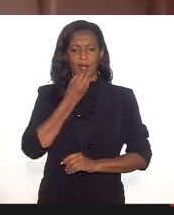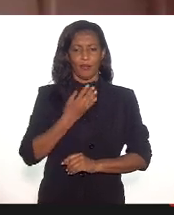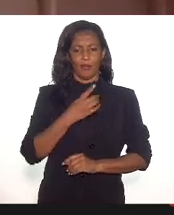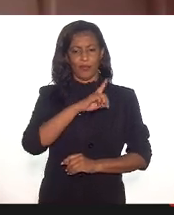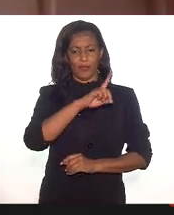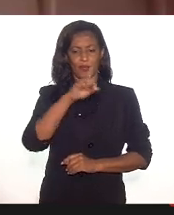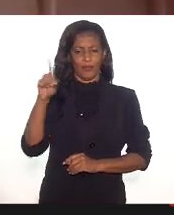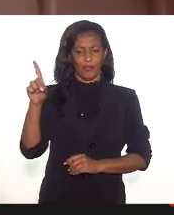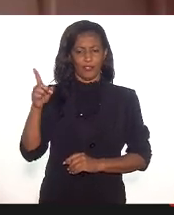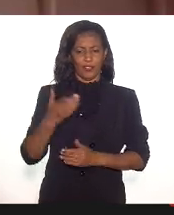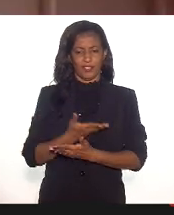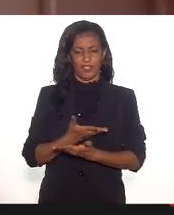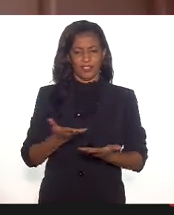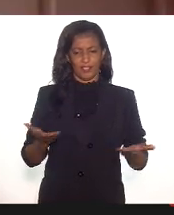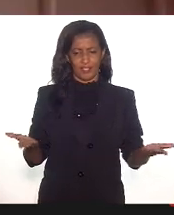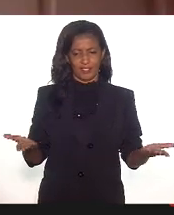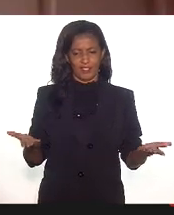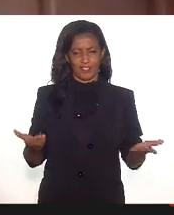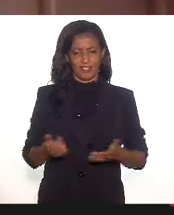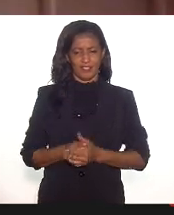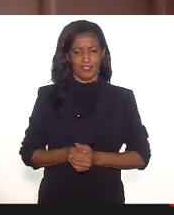a todos e todas.